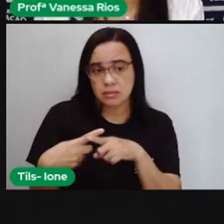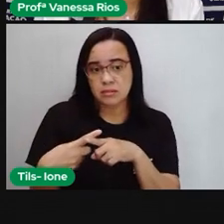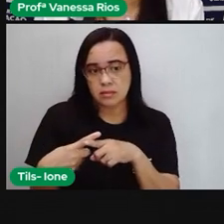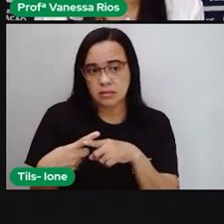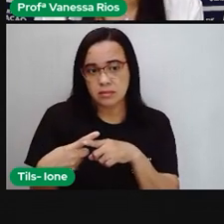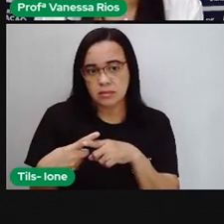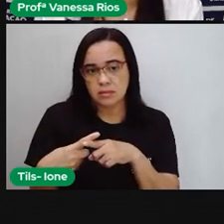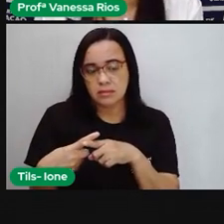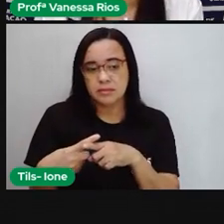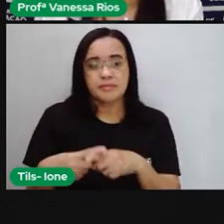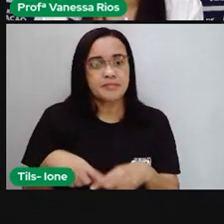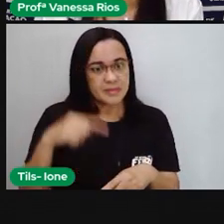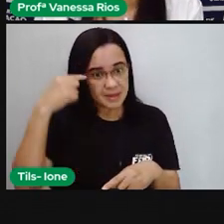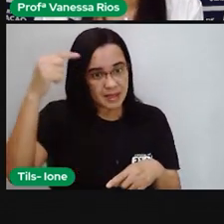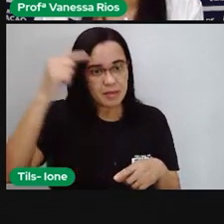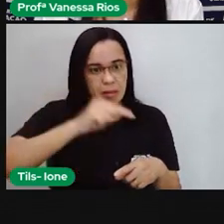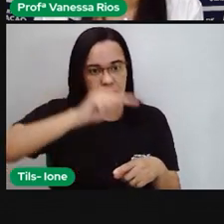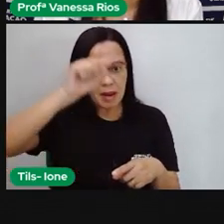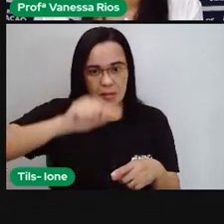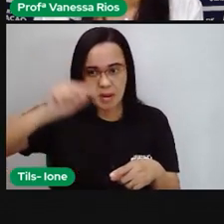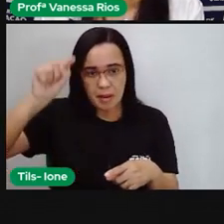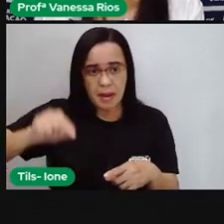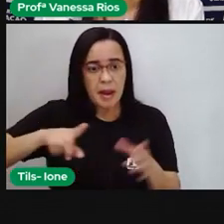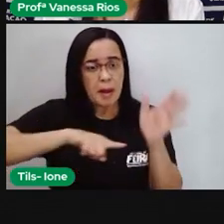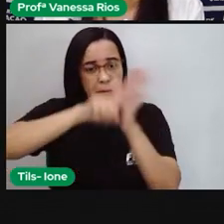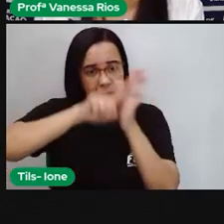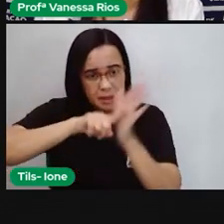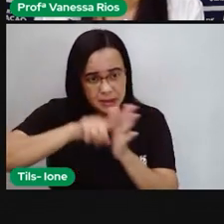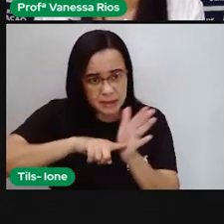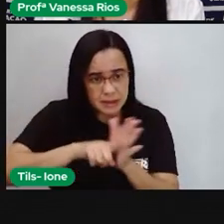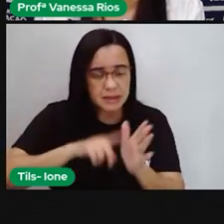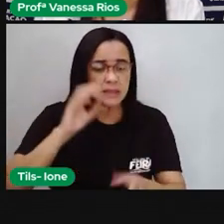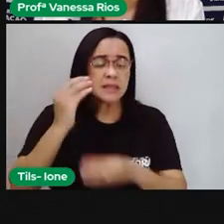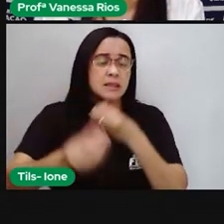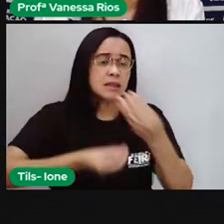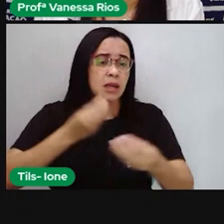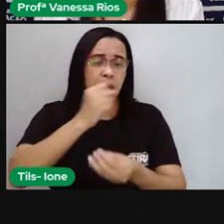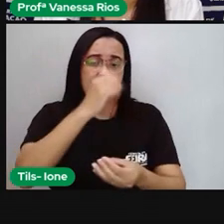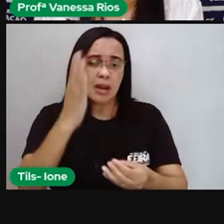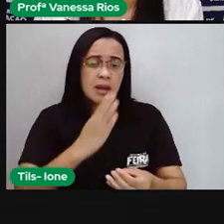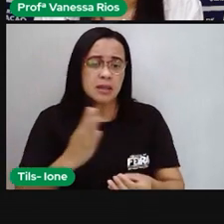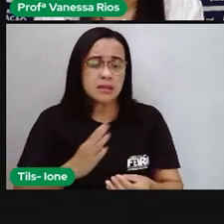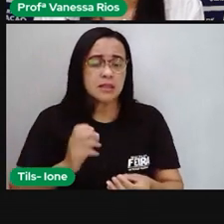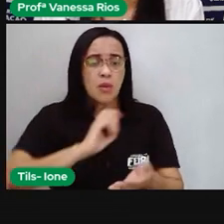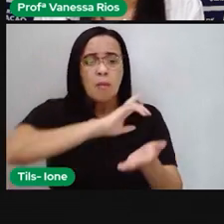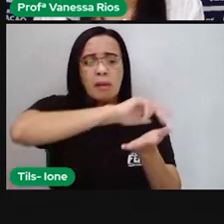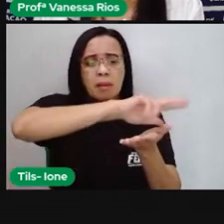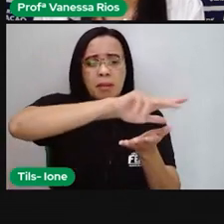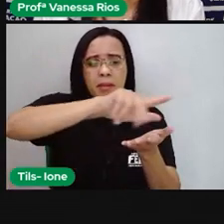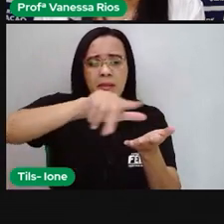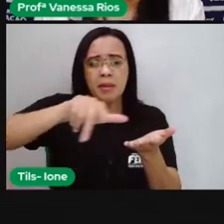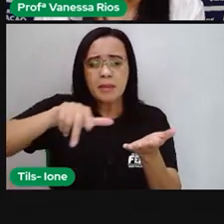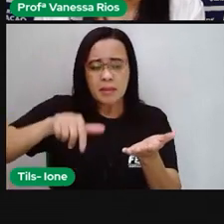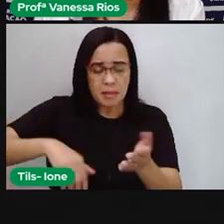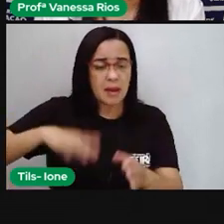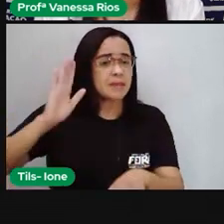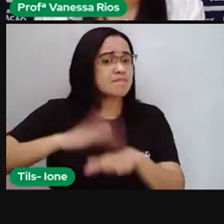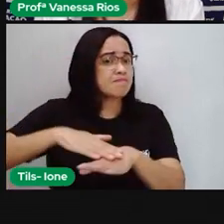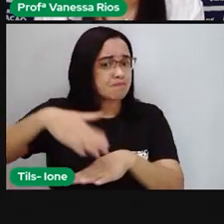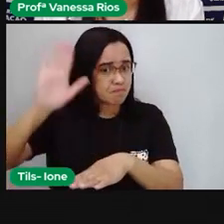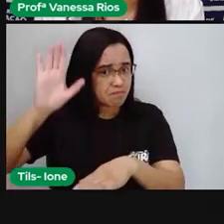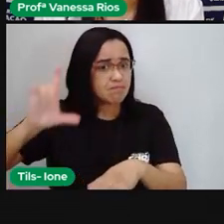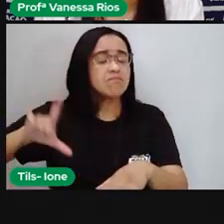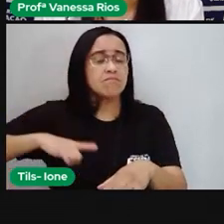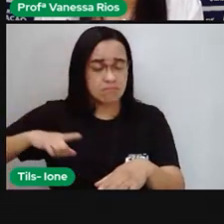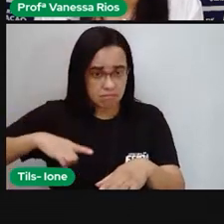os próprios dados apresentados no vídeo, né? O Brasil aí é um país diverso demais, não é? Tem a